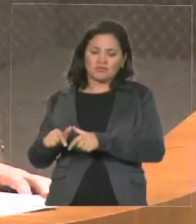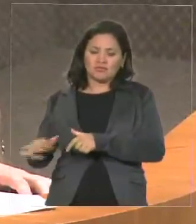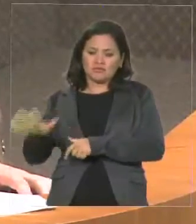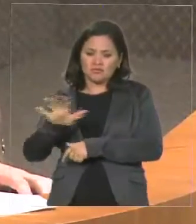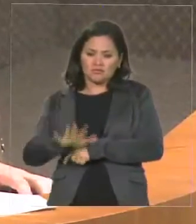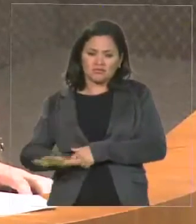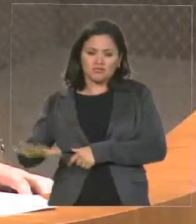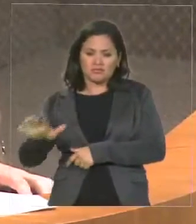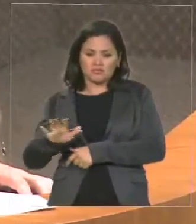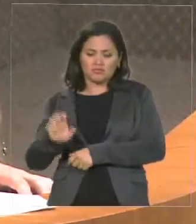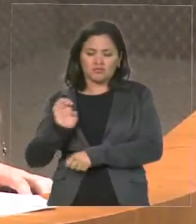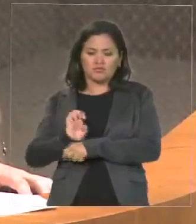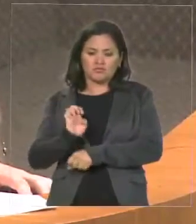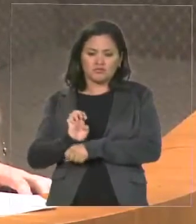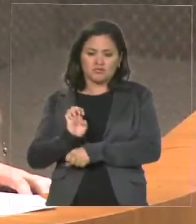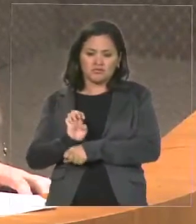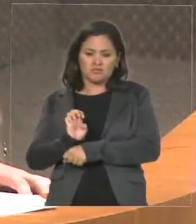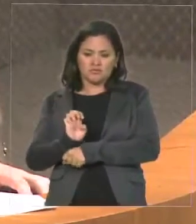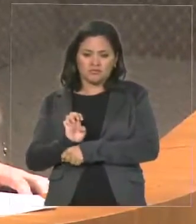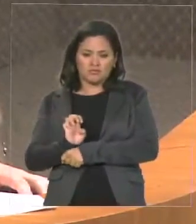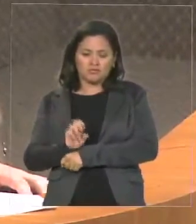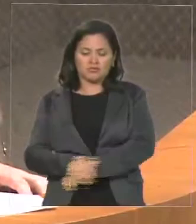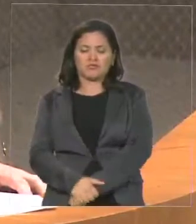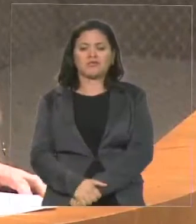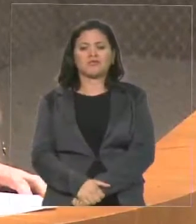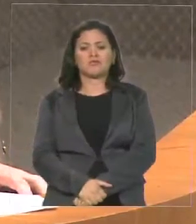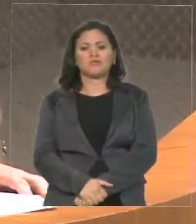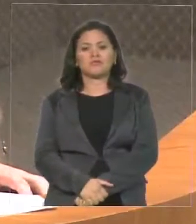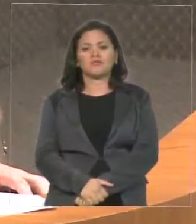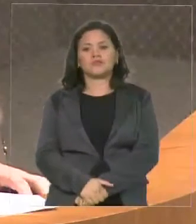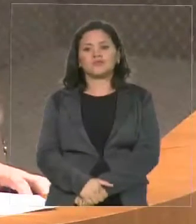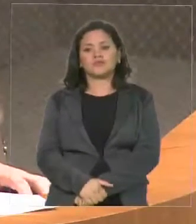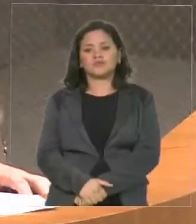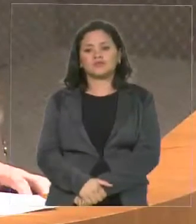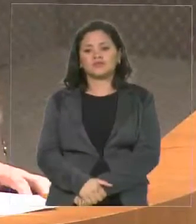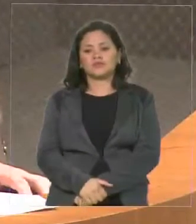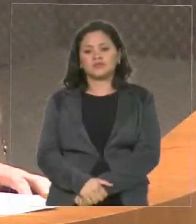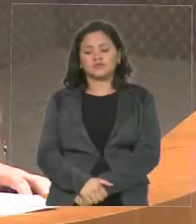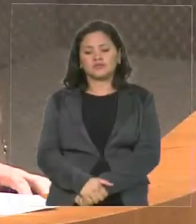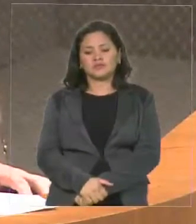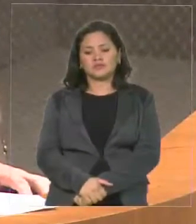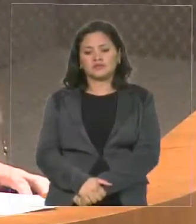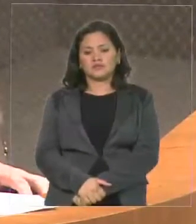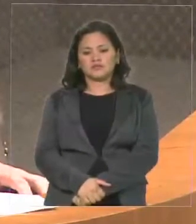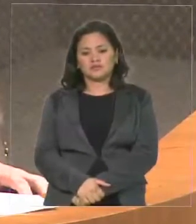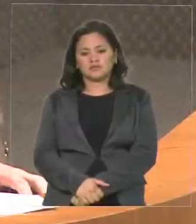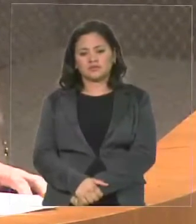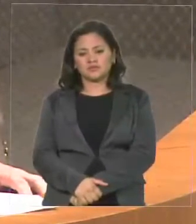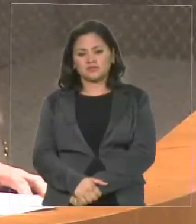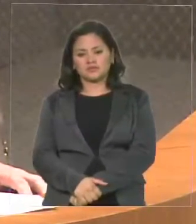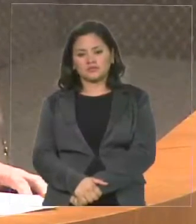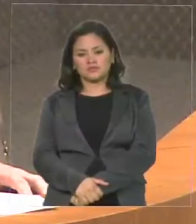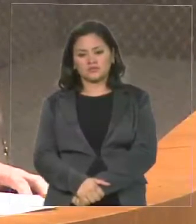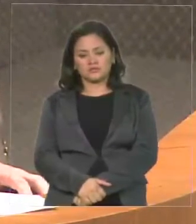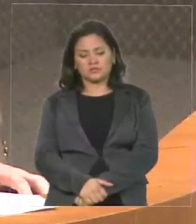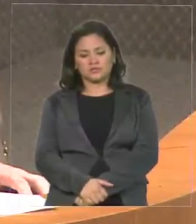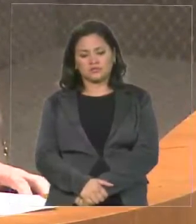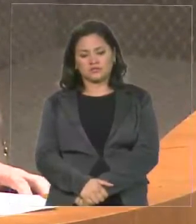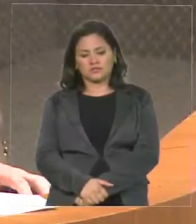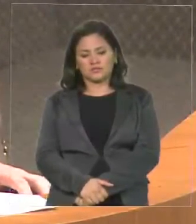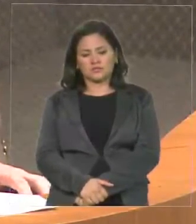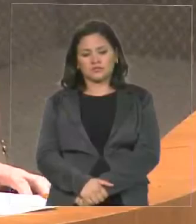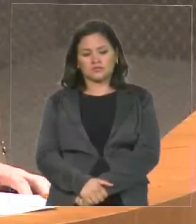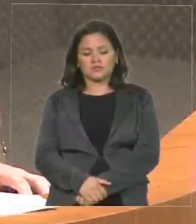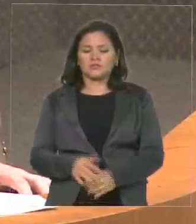esse engessamento que existe da legislação. Então, eu só queria aqui reiterar que V. Exª ponderasse,